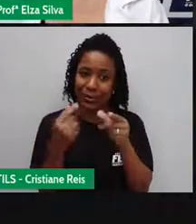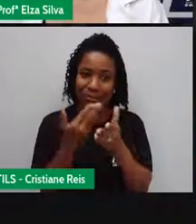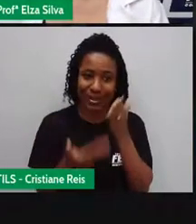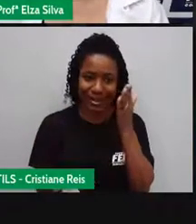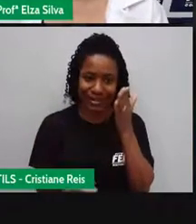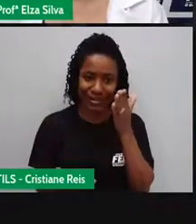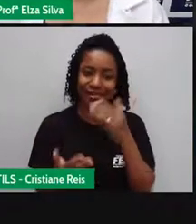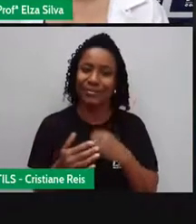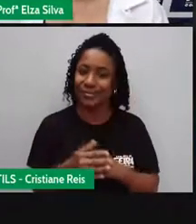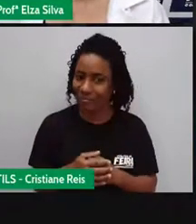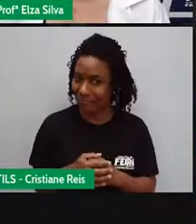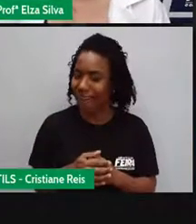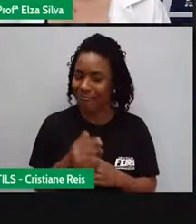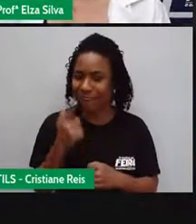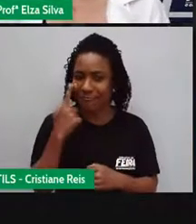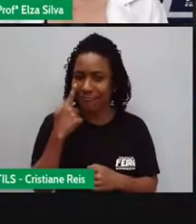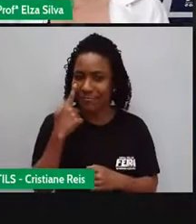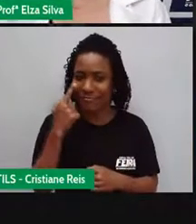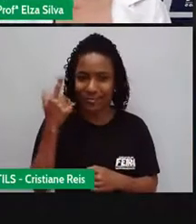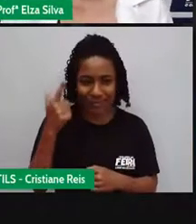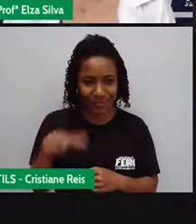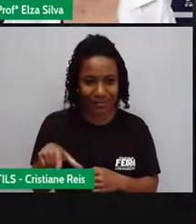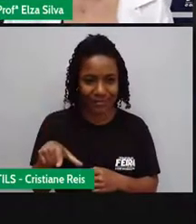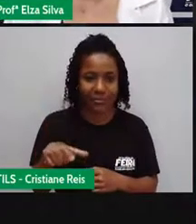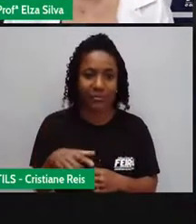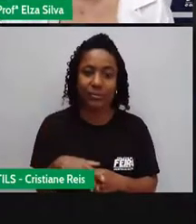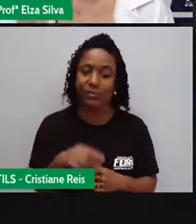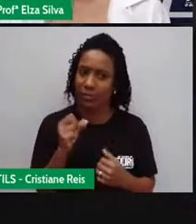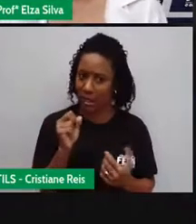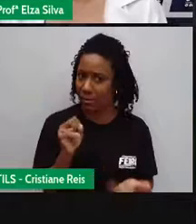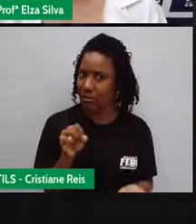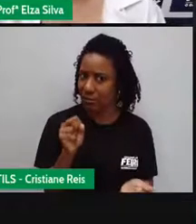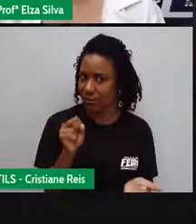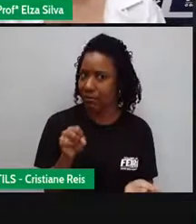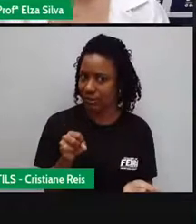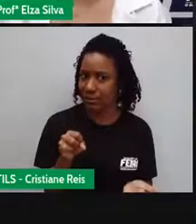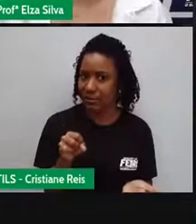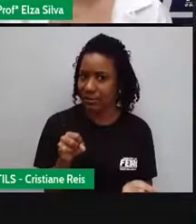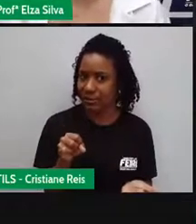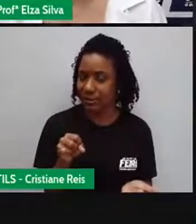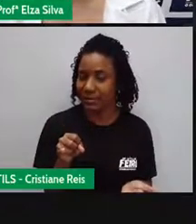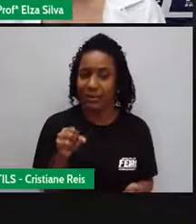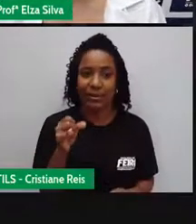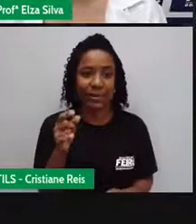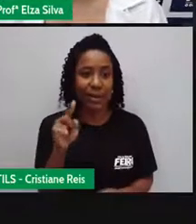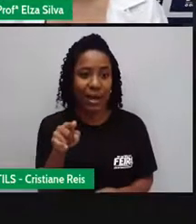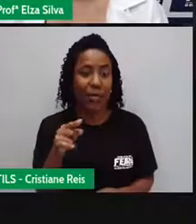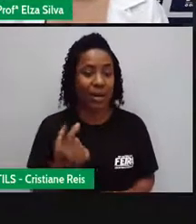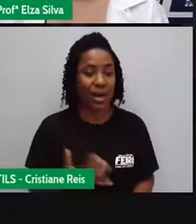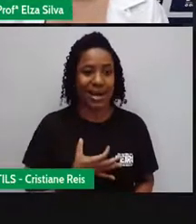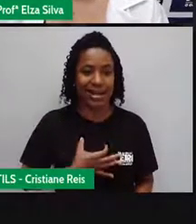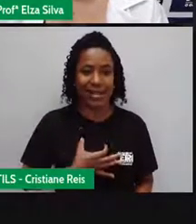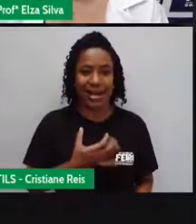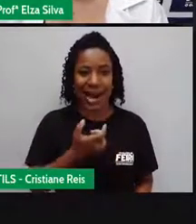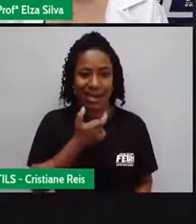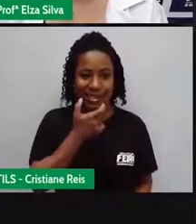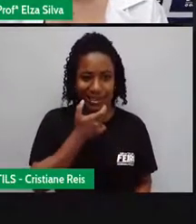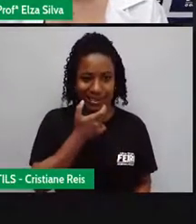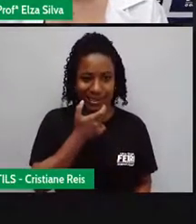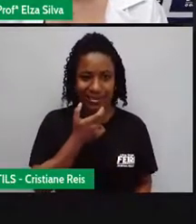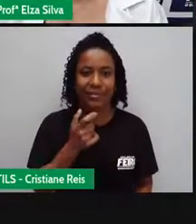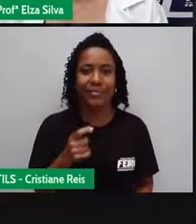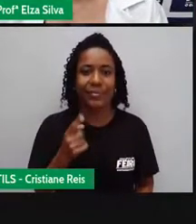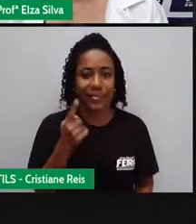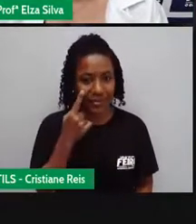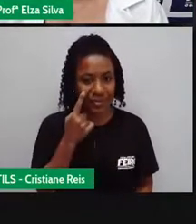Let's go Ora, se é medalha de ouro Nós vamos escrever agora a palavra medalha em inglês N